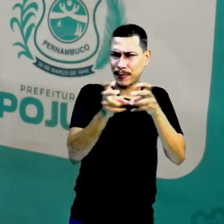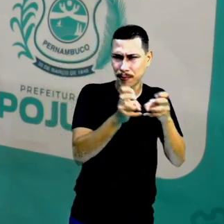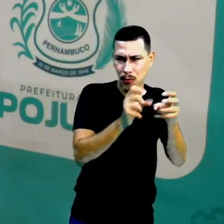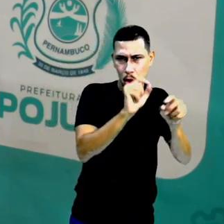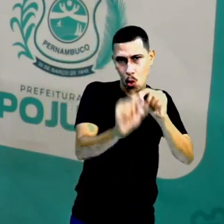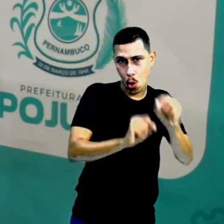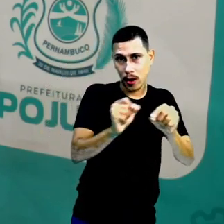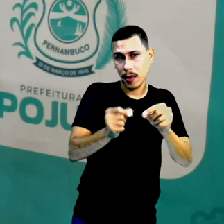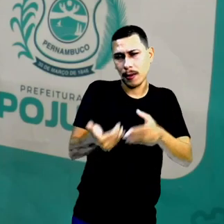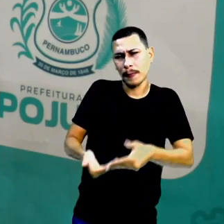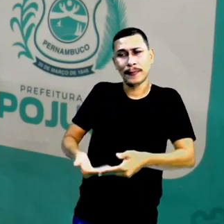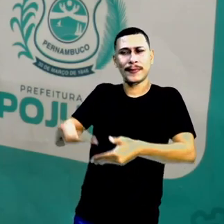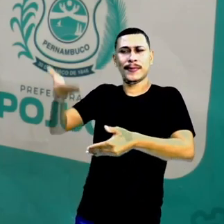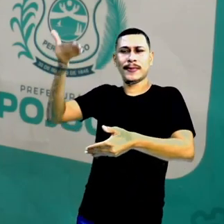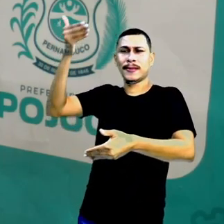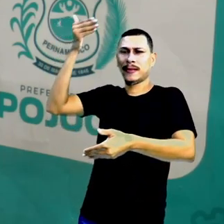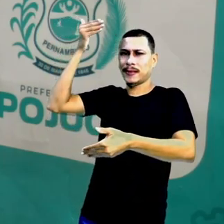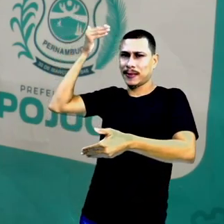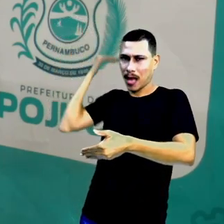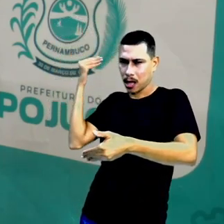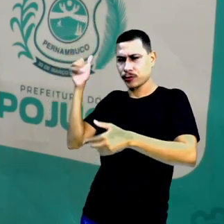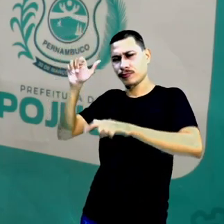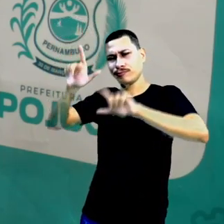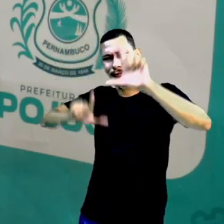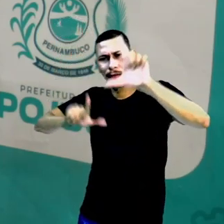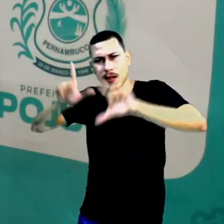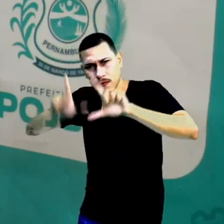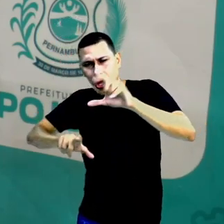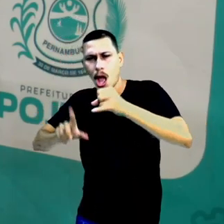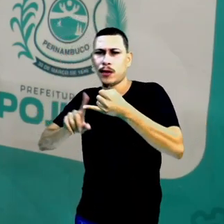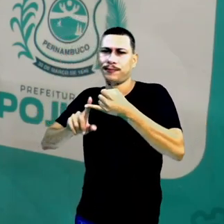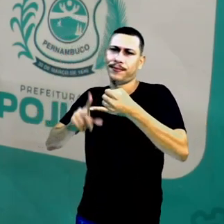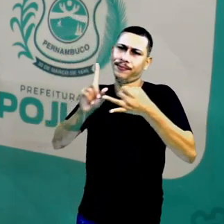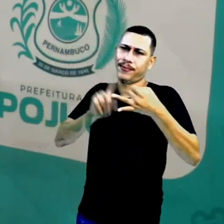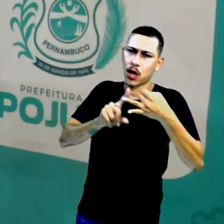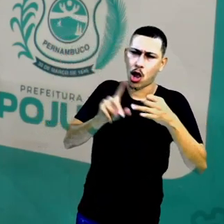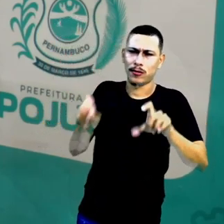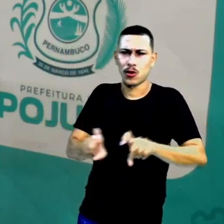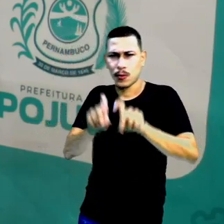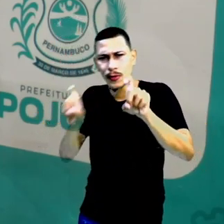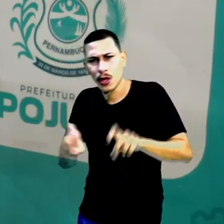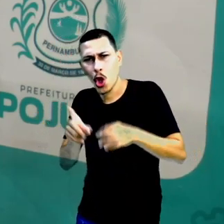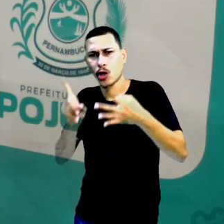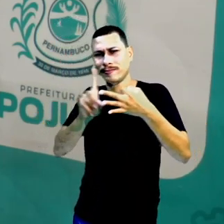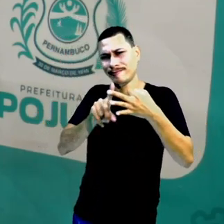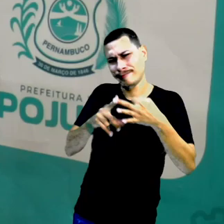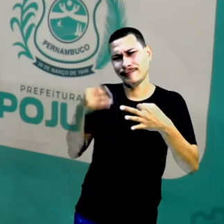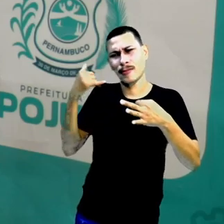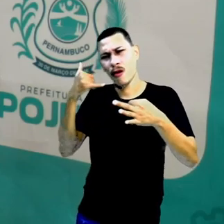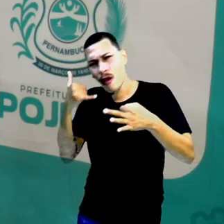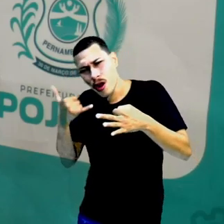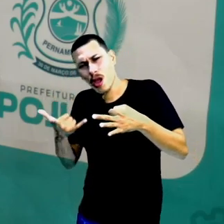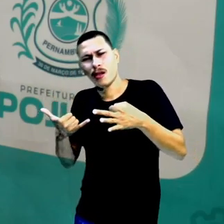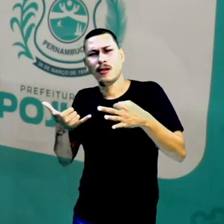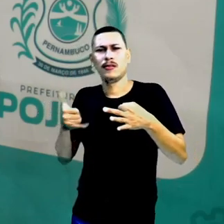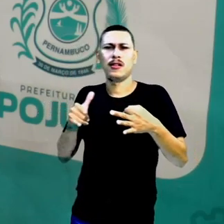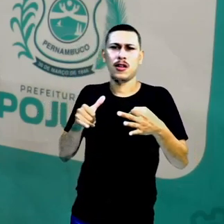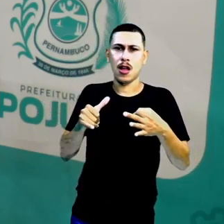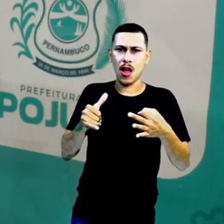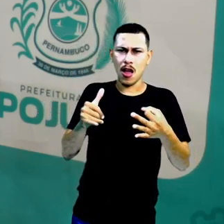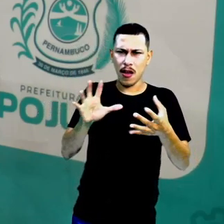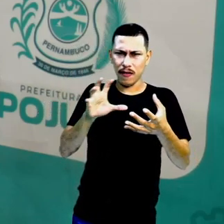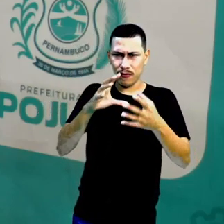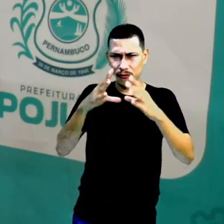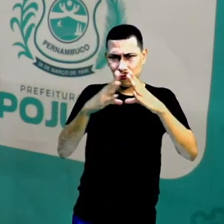aparelhos de antigamente, as televisões, os computadores, os telefones, eles tinham um